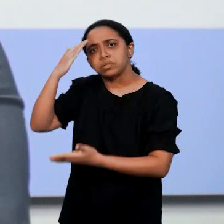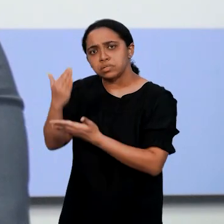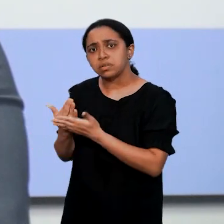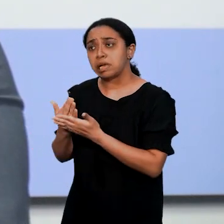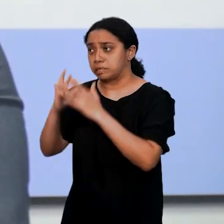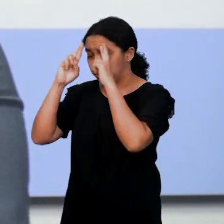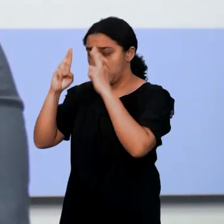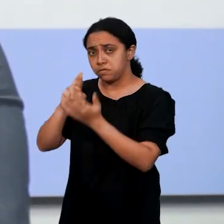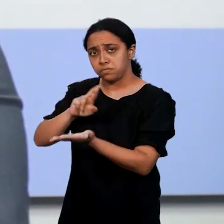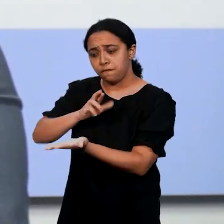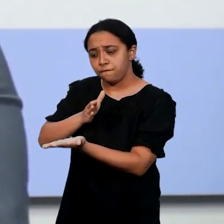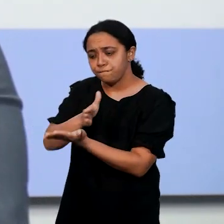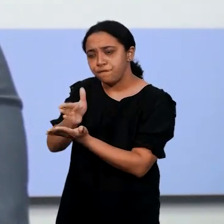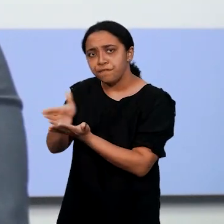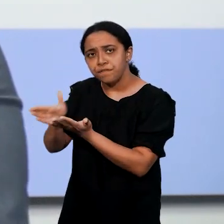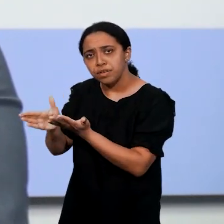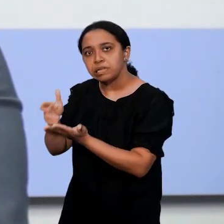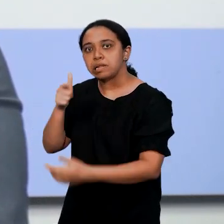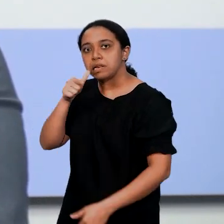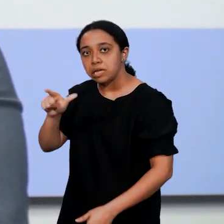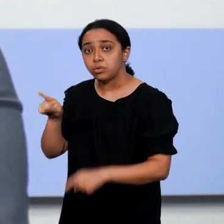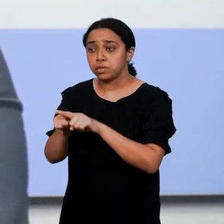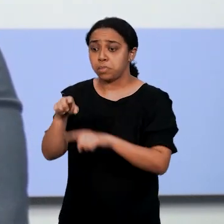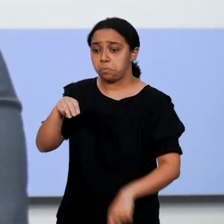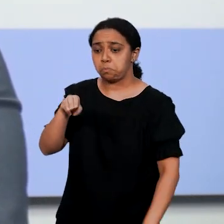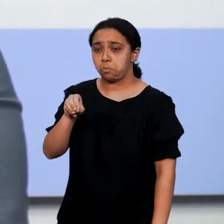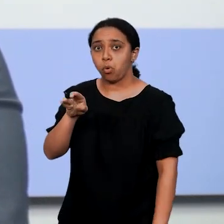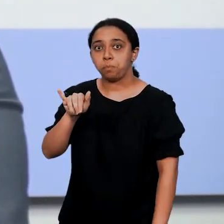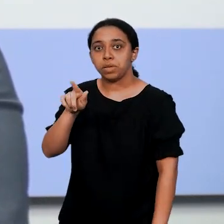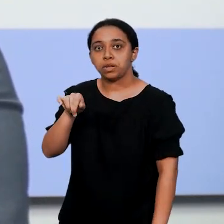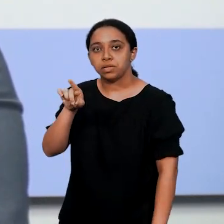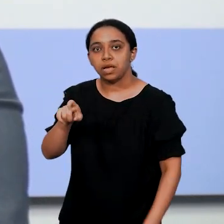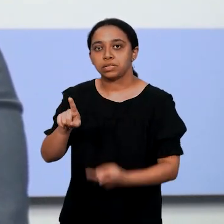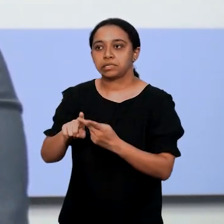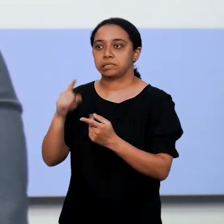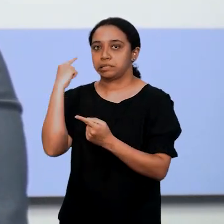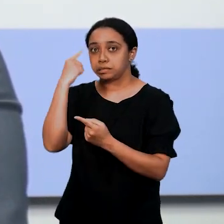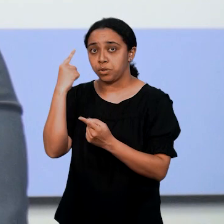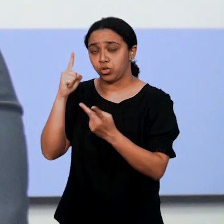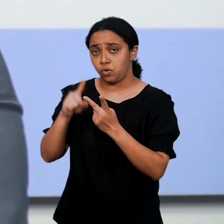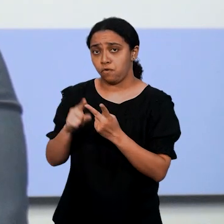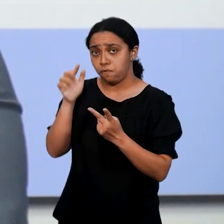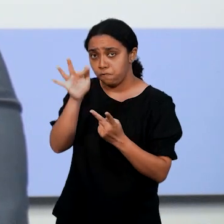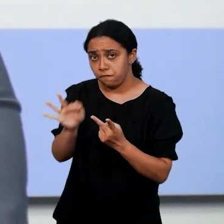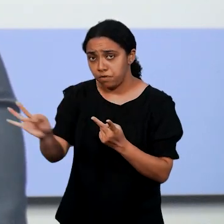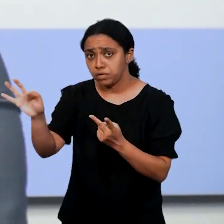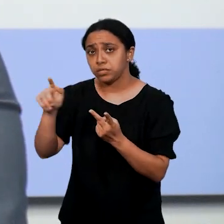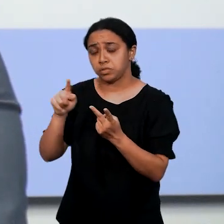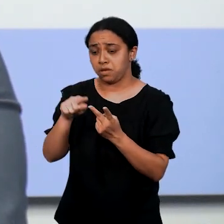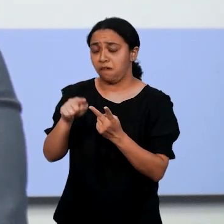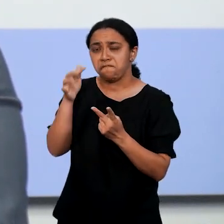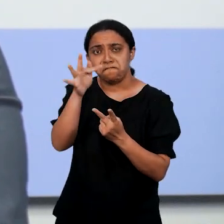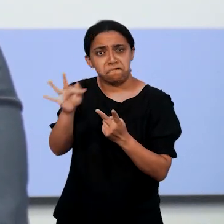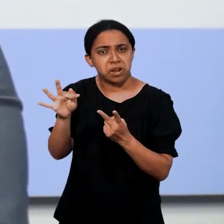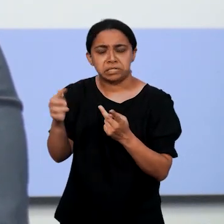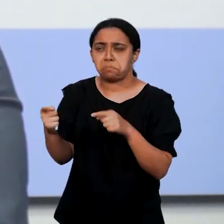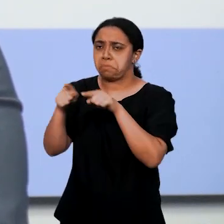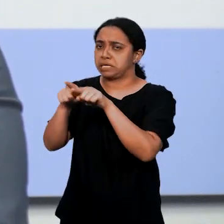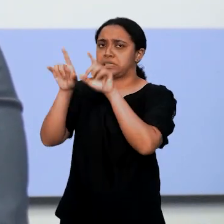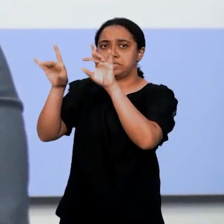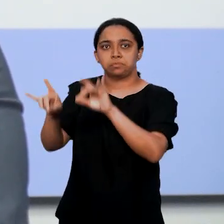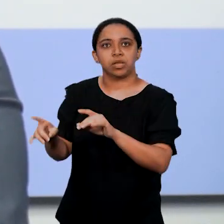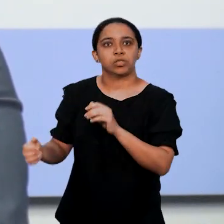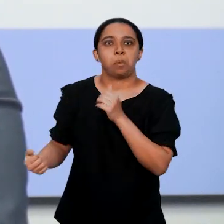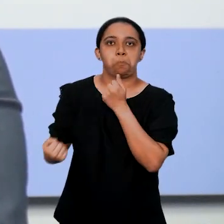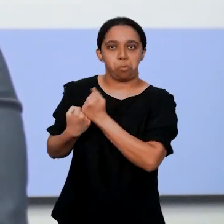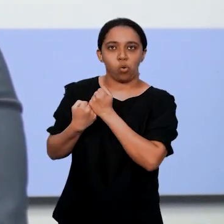mas a gente defende o plurilinguismo, então, temos também mobilidades em espanhol, mobilidades em francês. Hoje, a